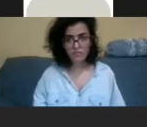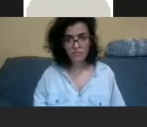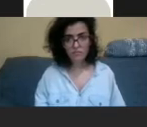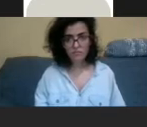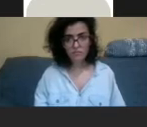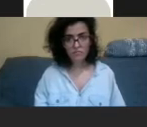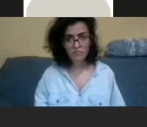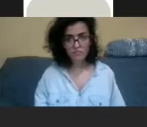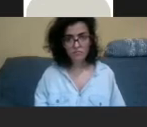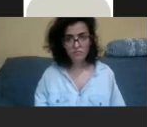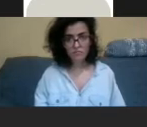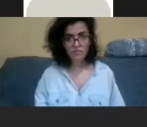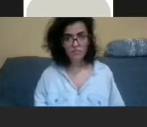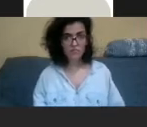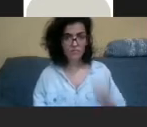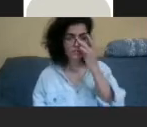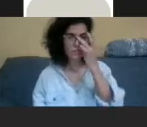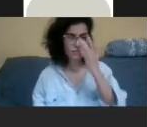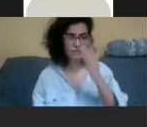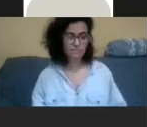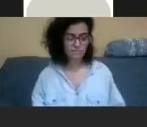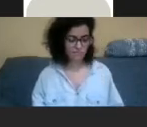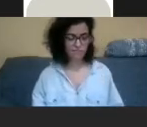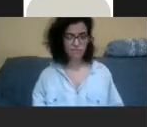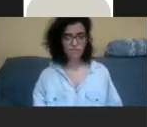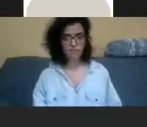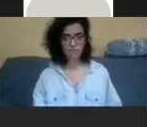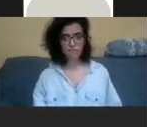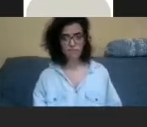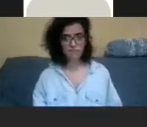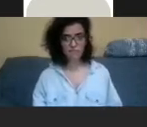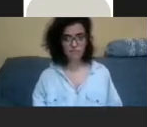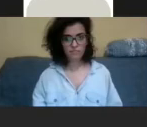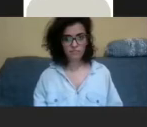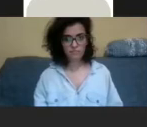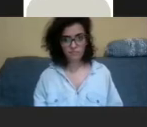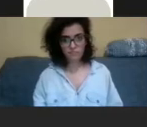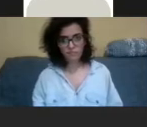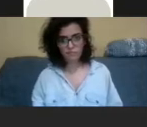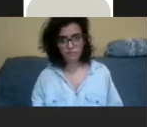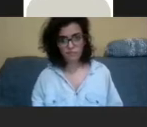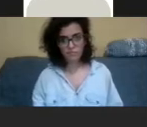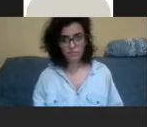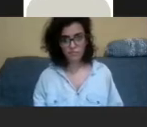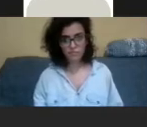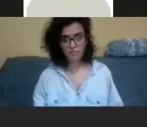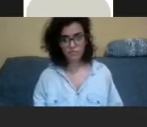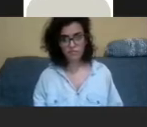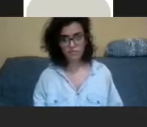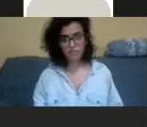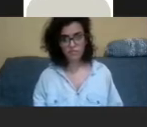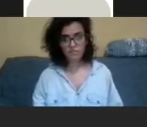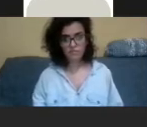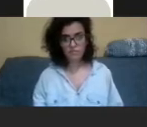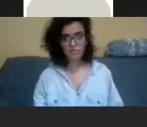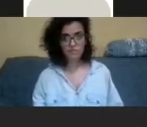vários... Não pode pôr amor no rosto nem com máscara. Então, mesmo com máscara, tem ali a pessoa colocando amor no rosto com a sinalização do proibido,